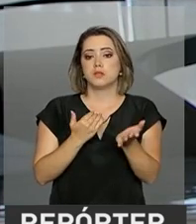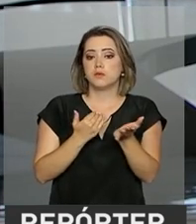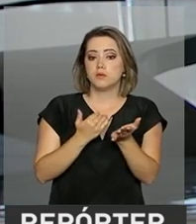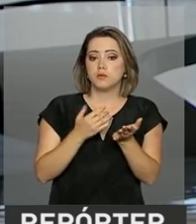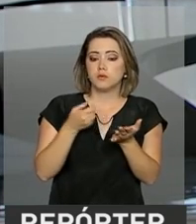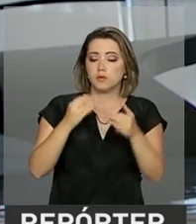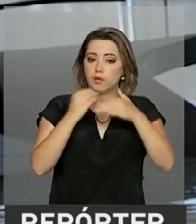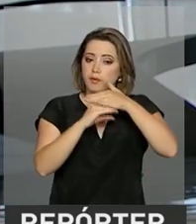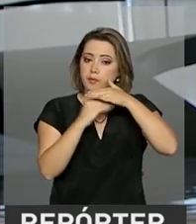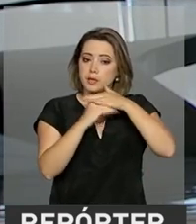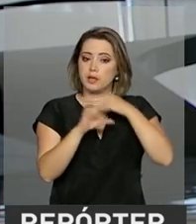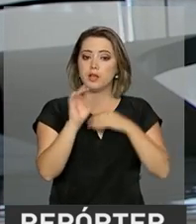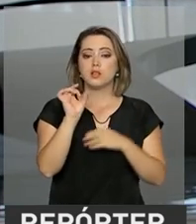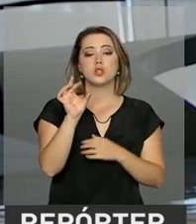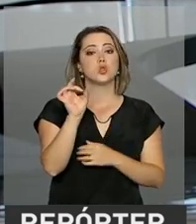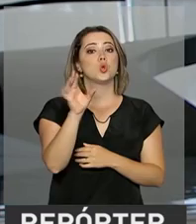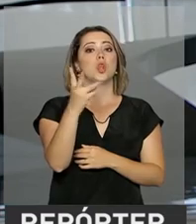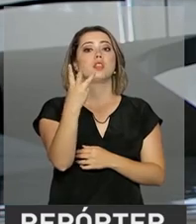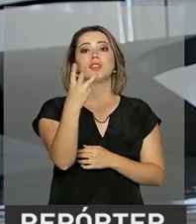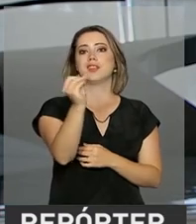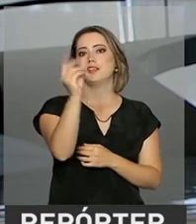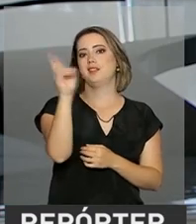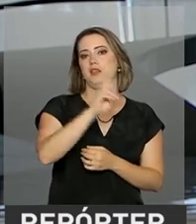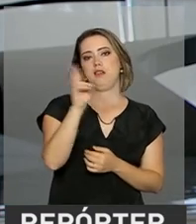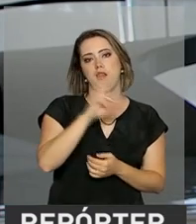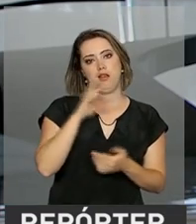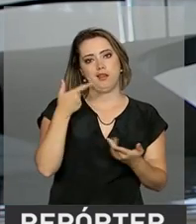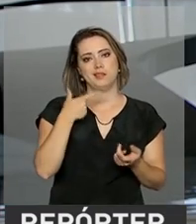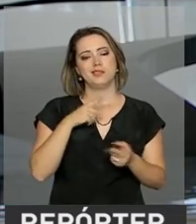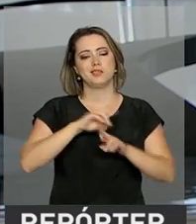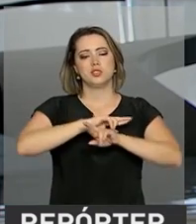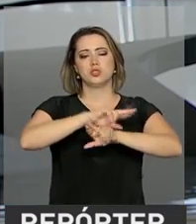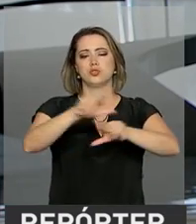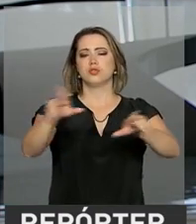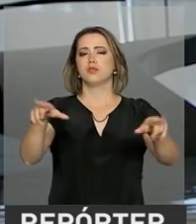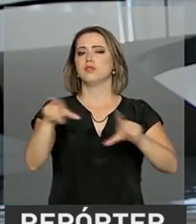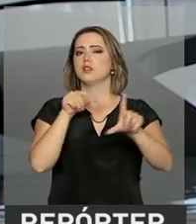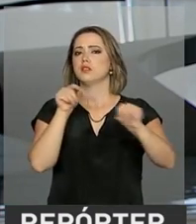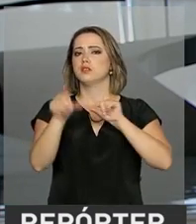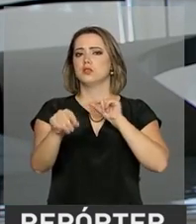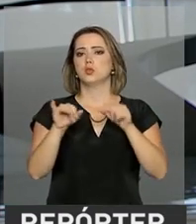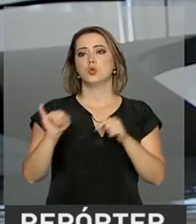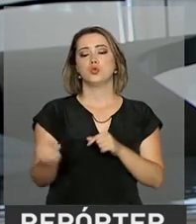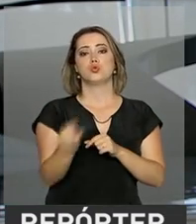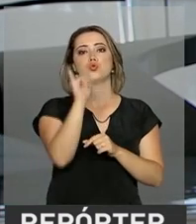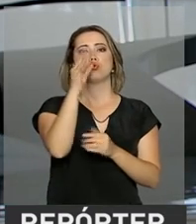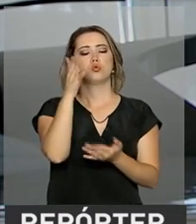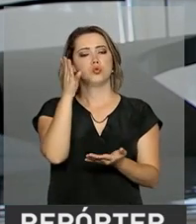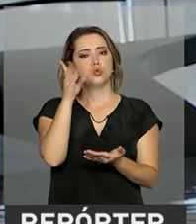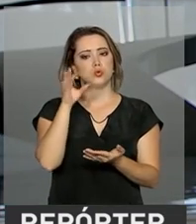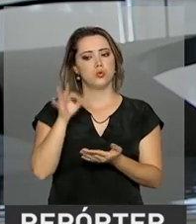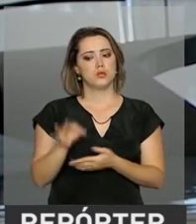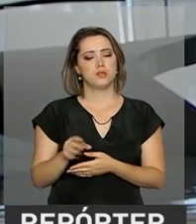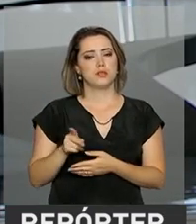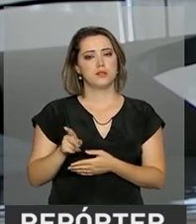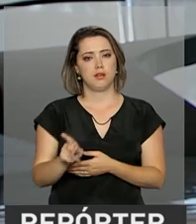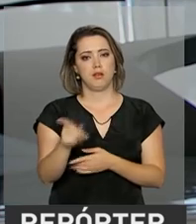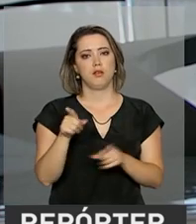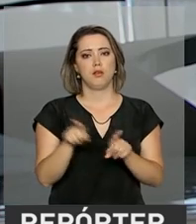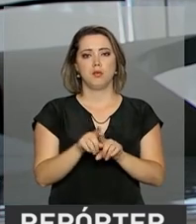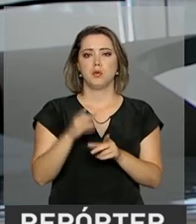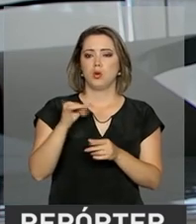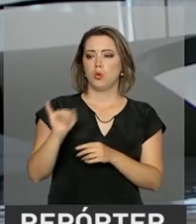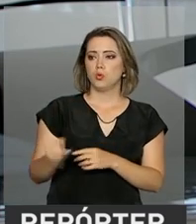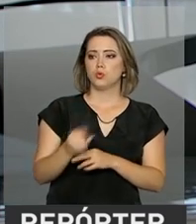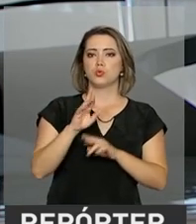partir de 30 reais e tem várias opções de papéis, como os com juros fixos, com juros corridos de acordo com a